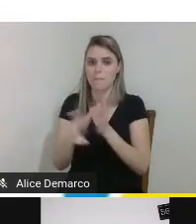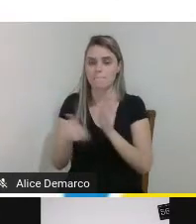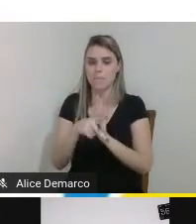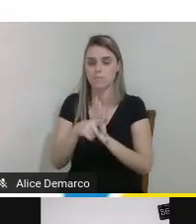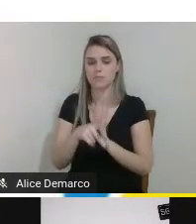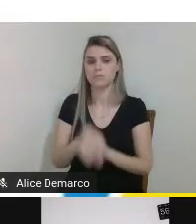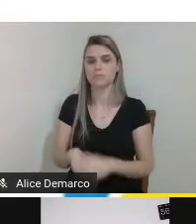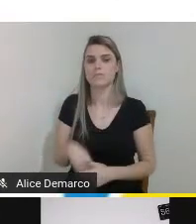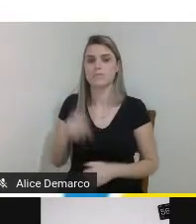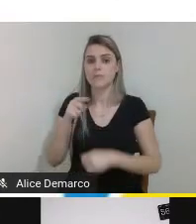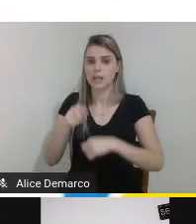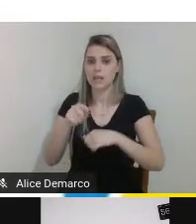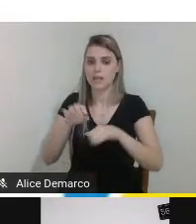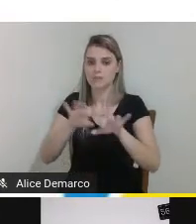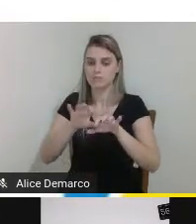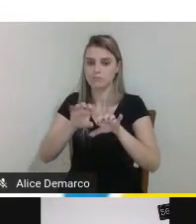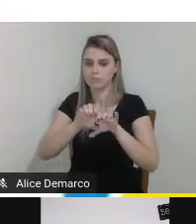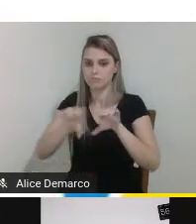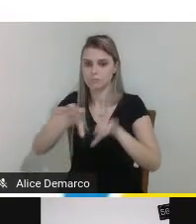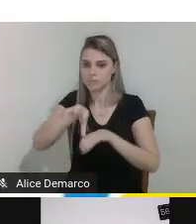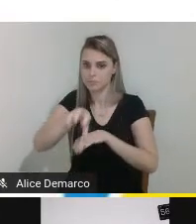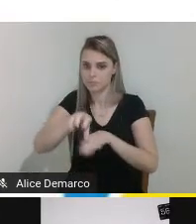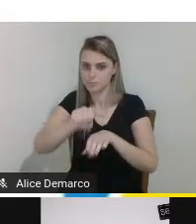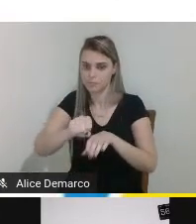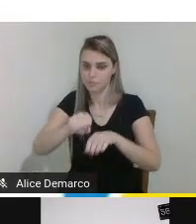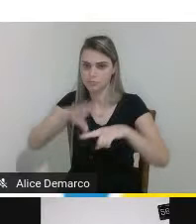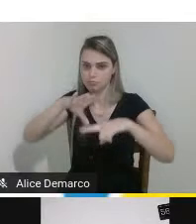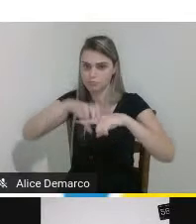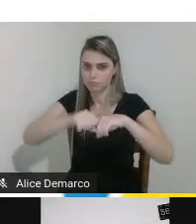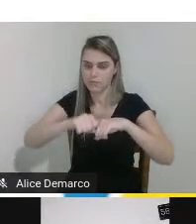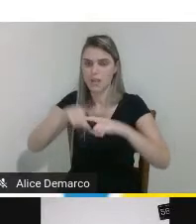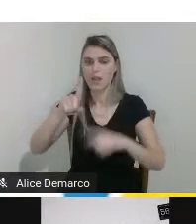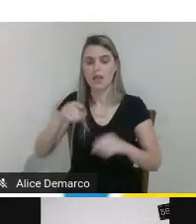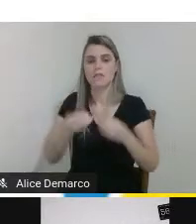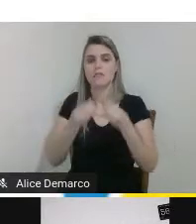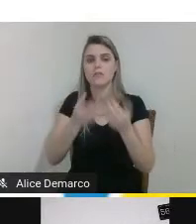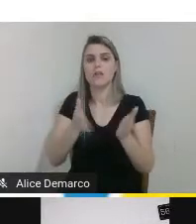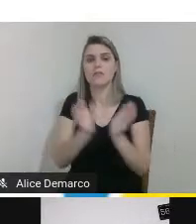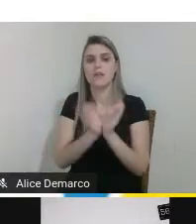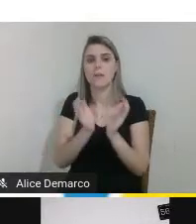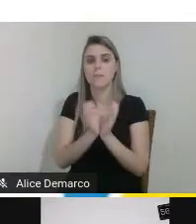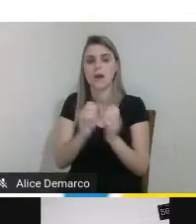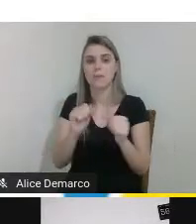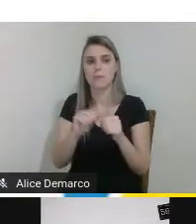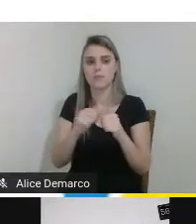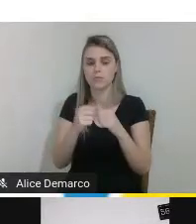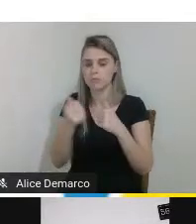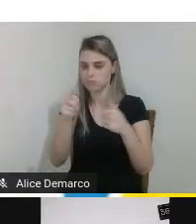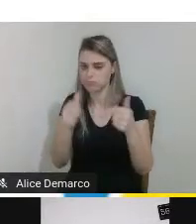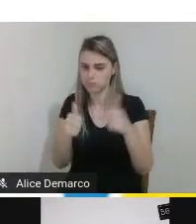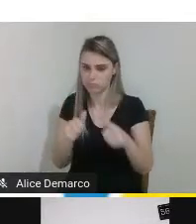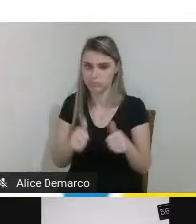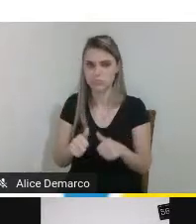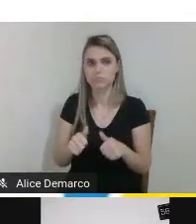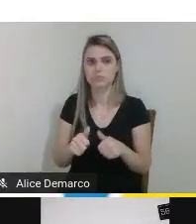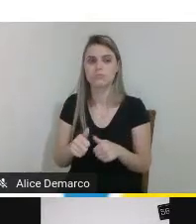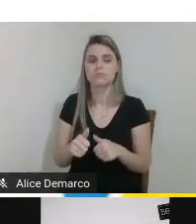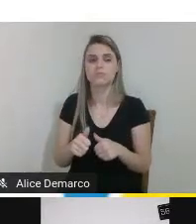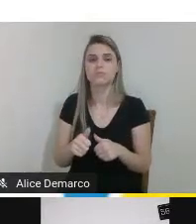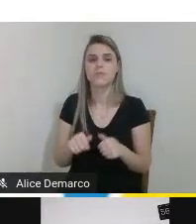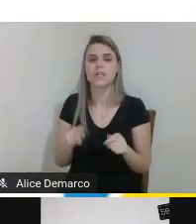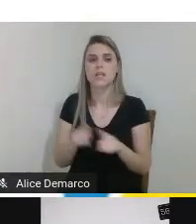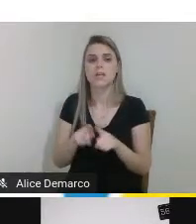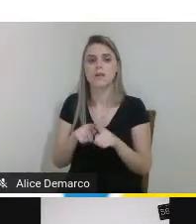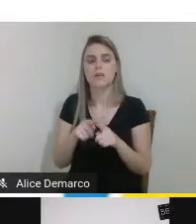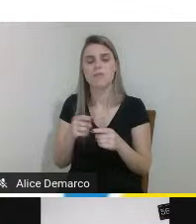cabos impressos eles foram entregues a PAI para que fosse feita uma análise e fosse feito